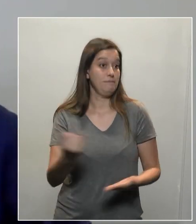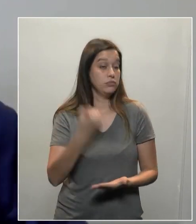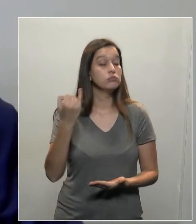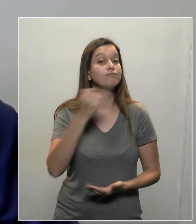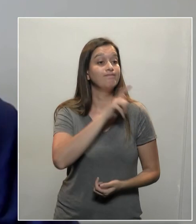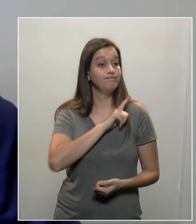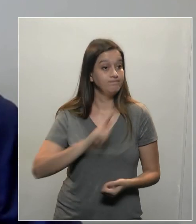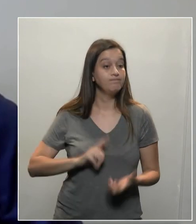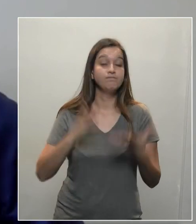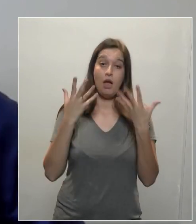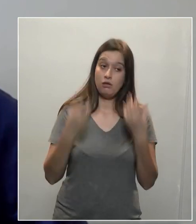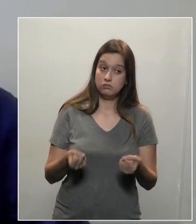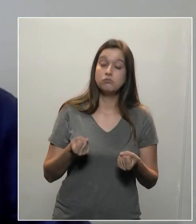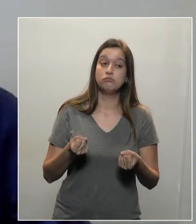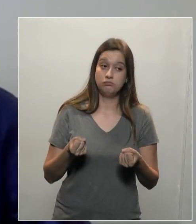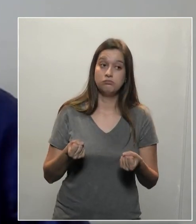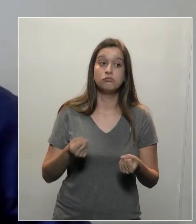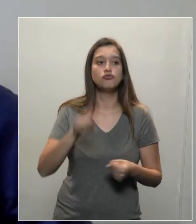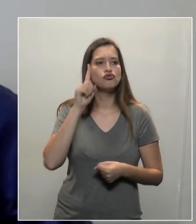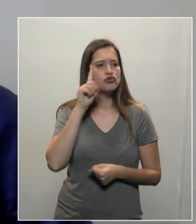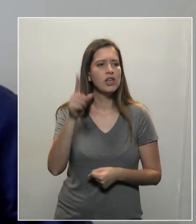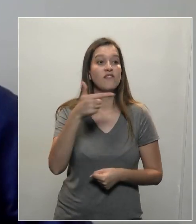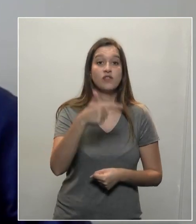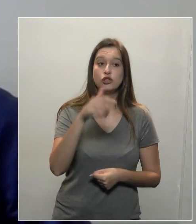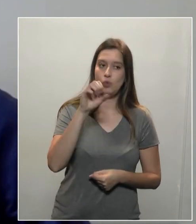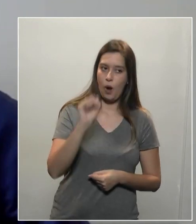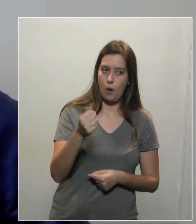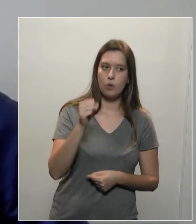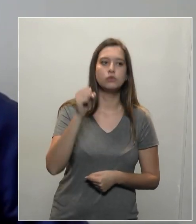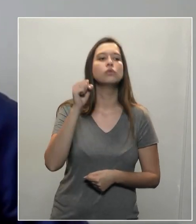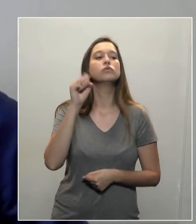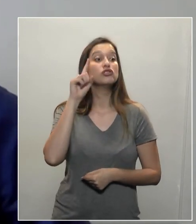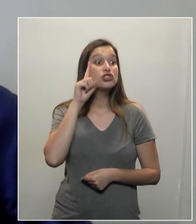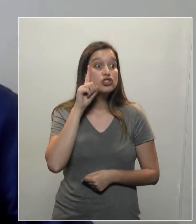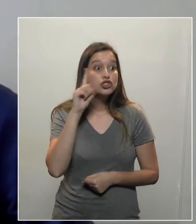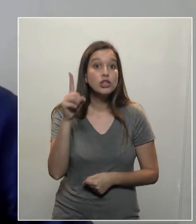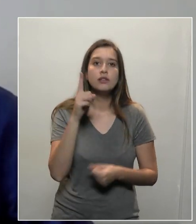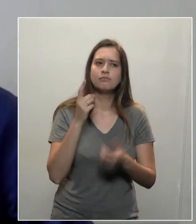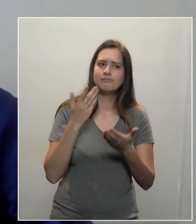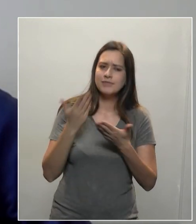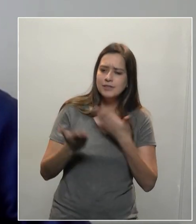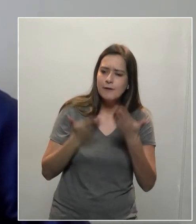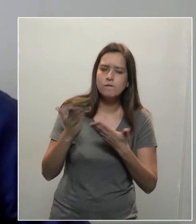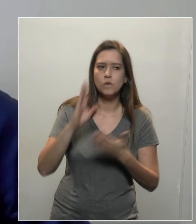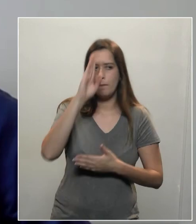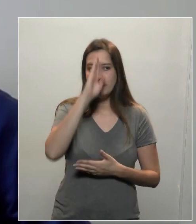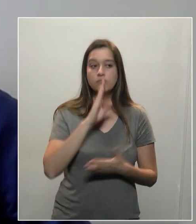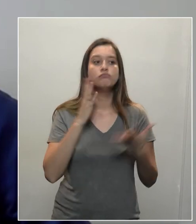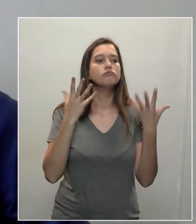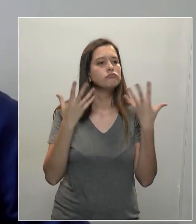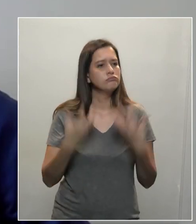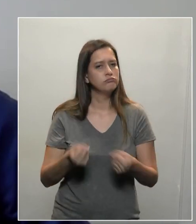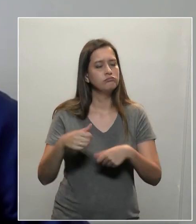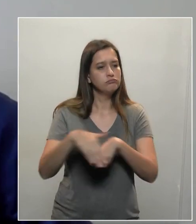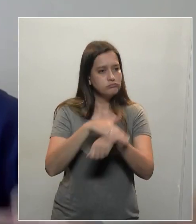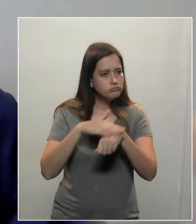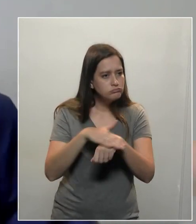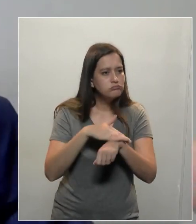nesse dia 28, dia do servidor público, os servidores públicos que estarão